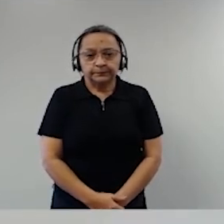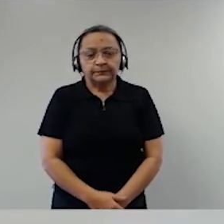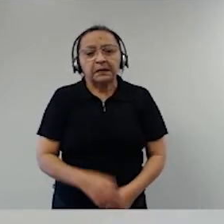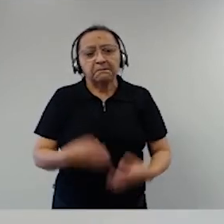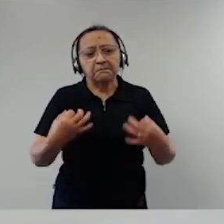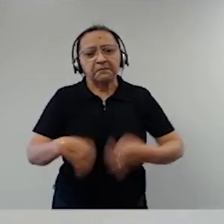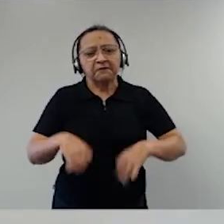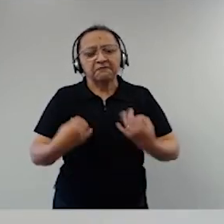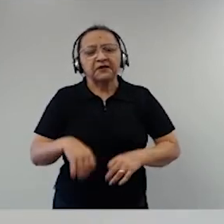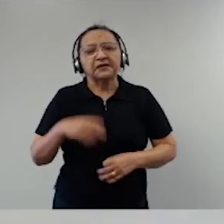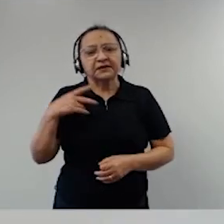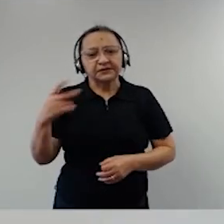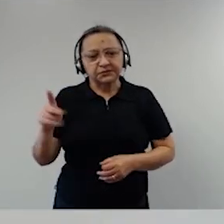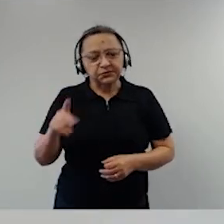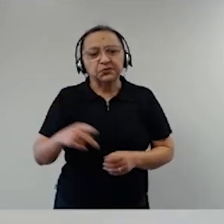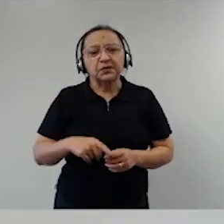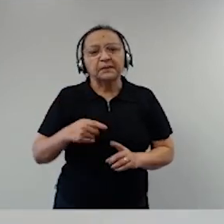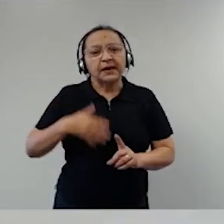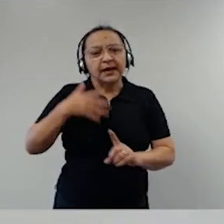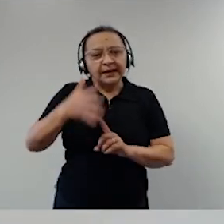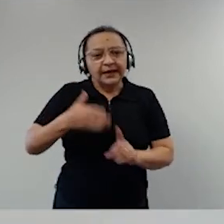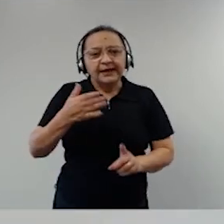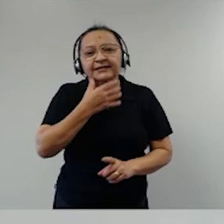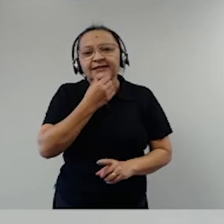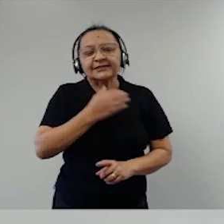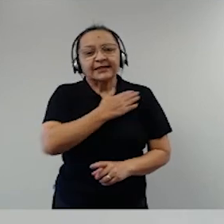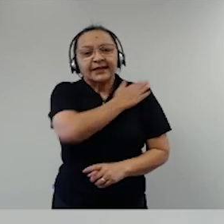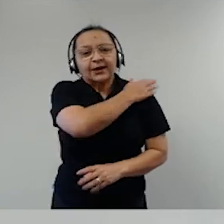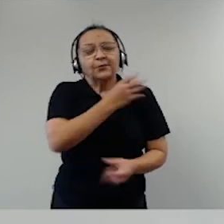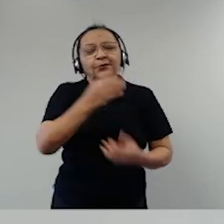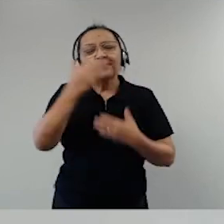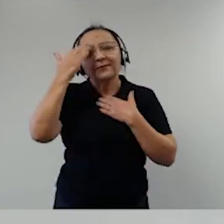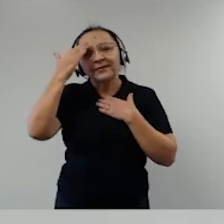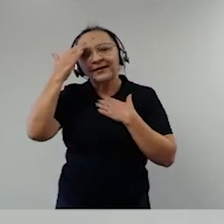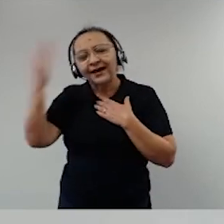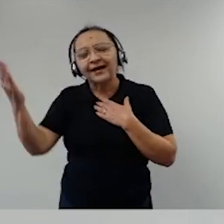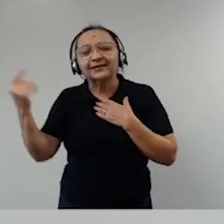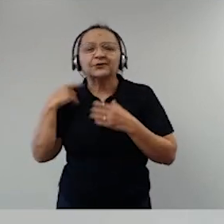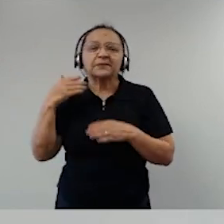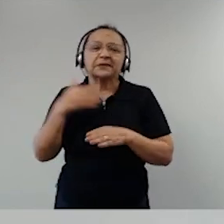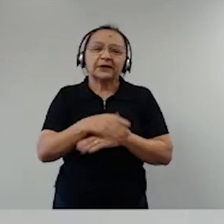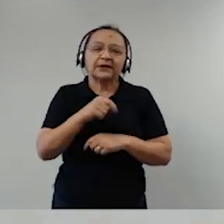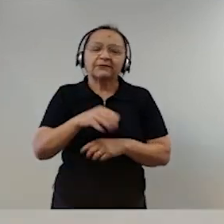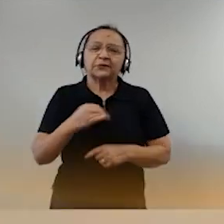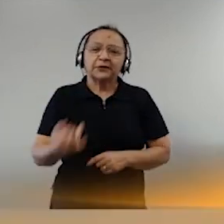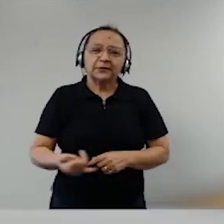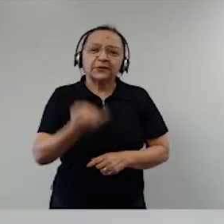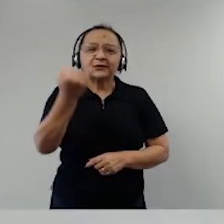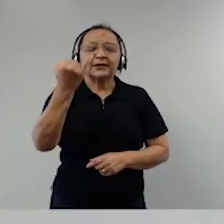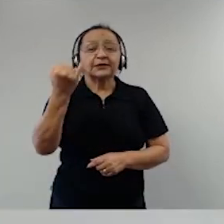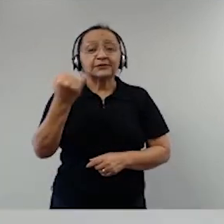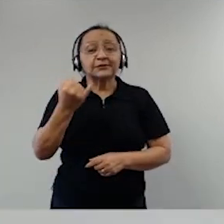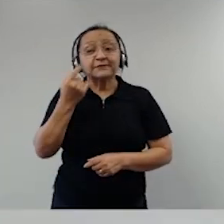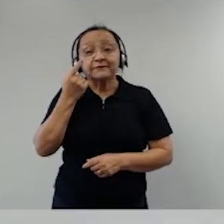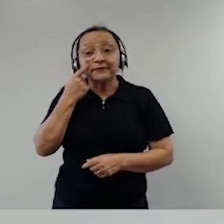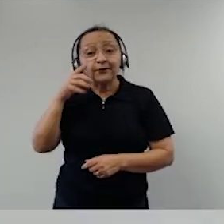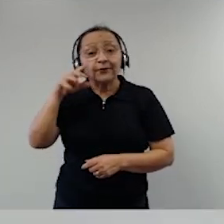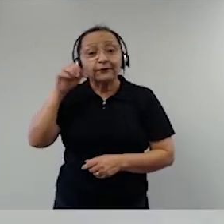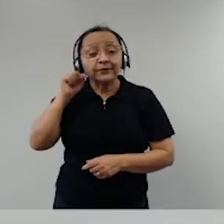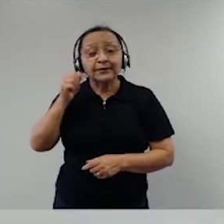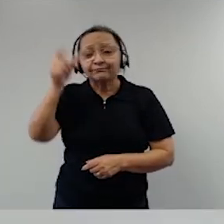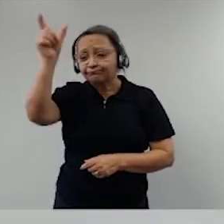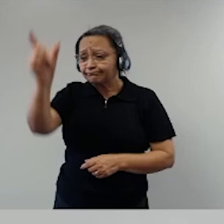Perfeitas ponderações, general. Muito obrigada pela sua participação. Foi muito importante ouvir de alguém que tem tamanha